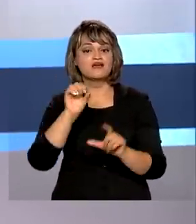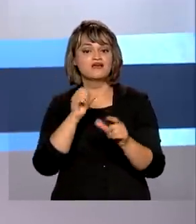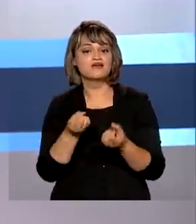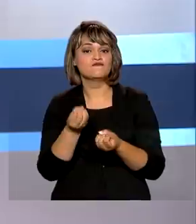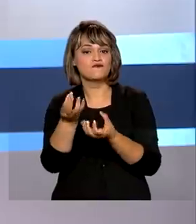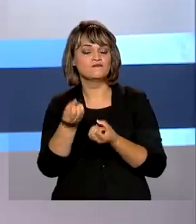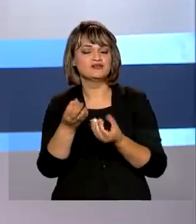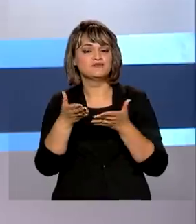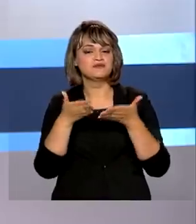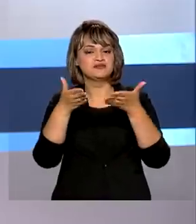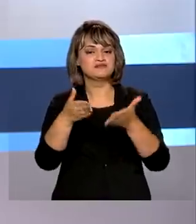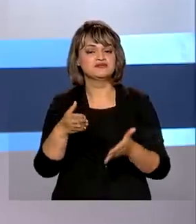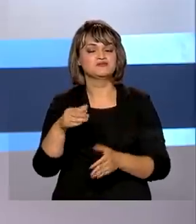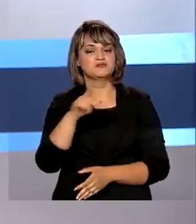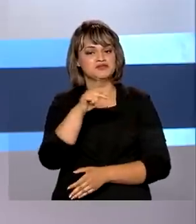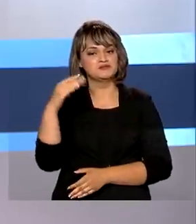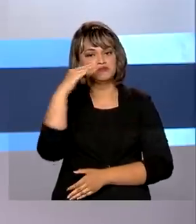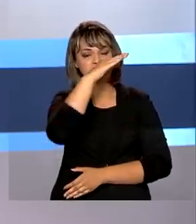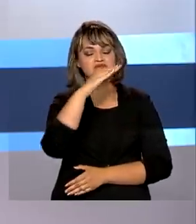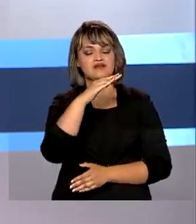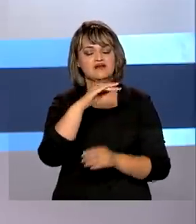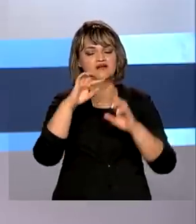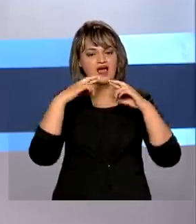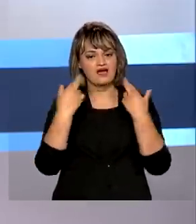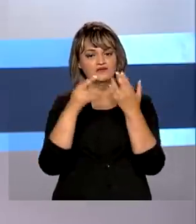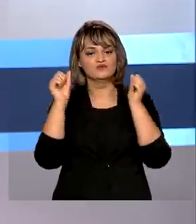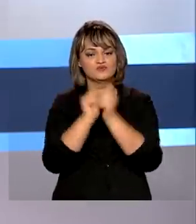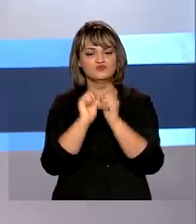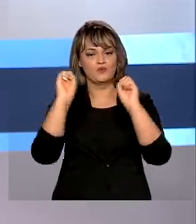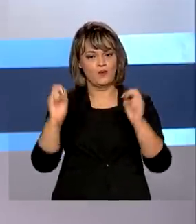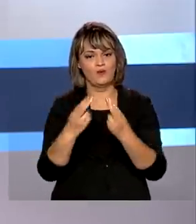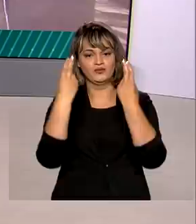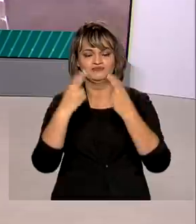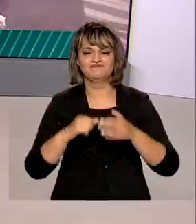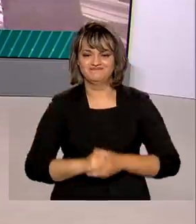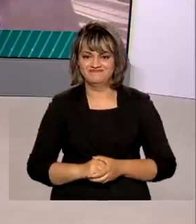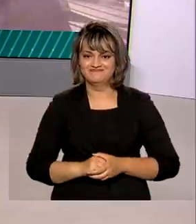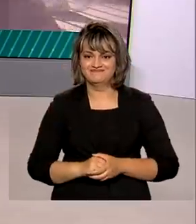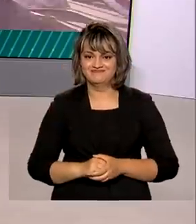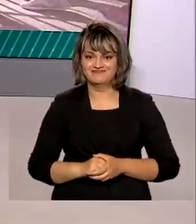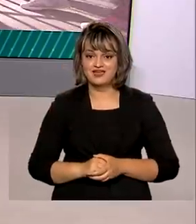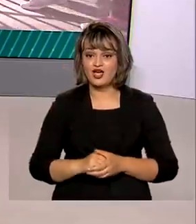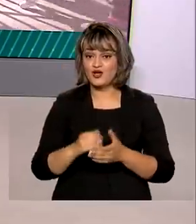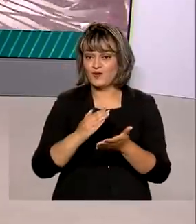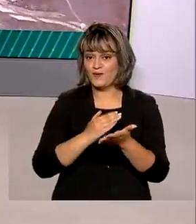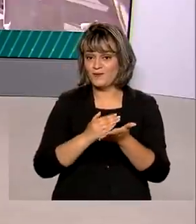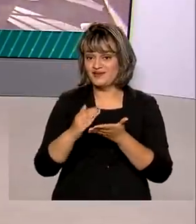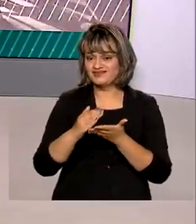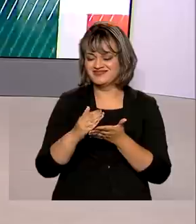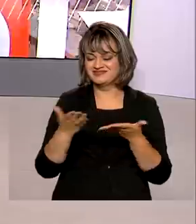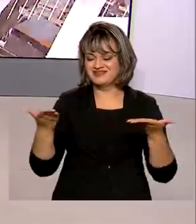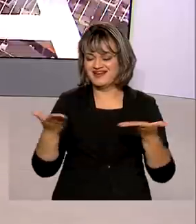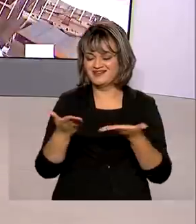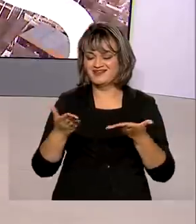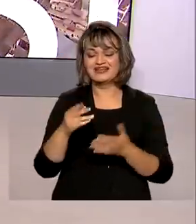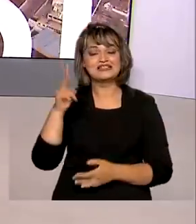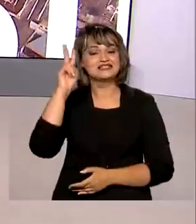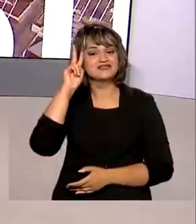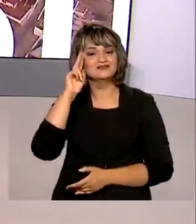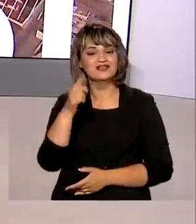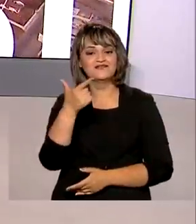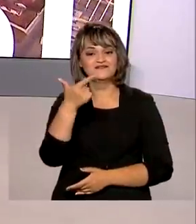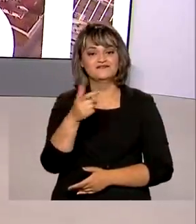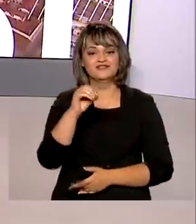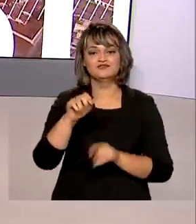sobre a participação do presidente Jair Bolsonaro na Assembleia Geral da ONU. A partir de agora, o Brasil em Dia desta segunda-feira,